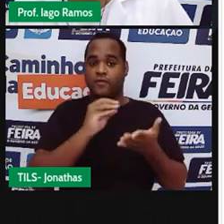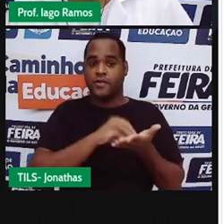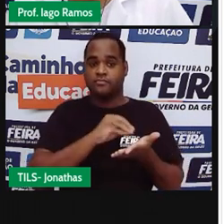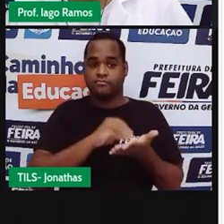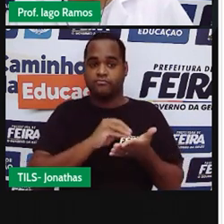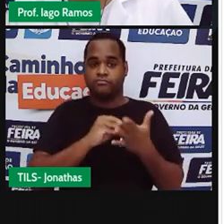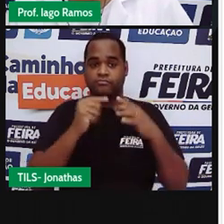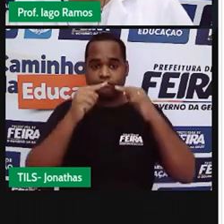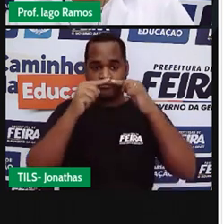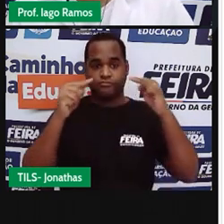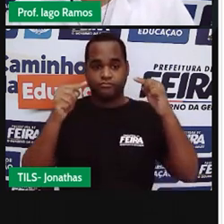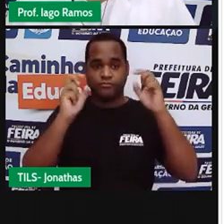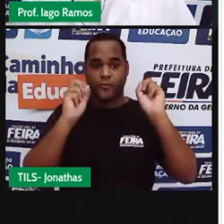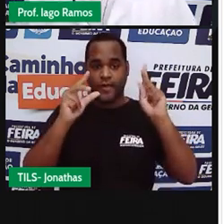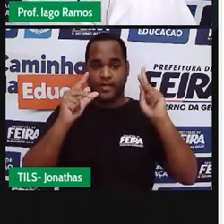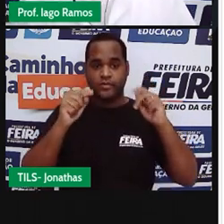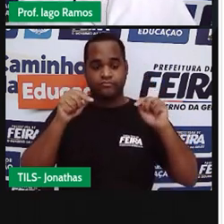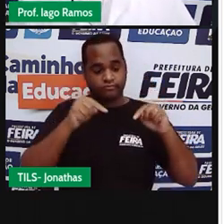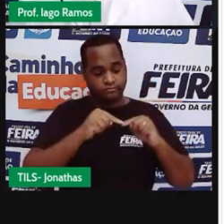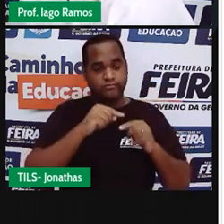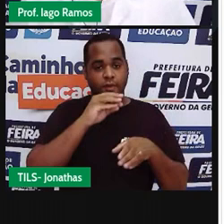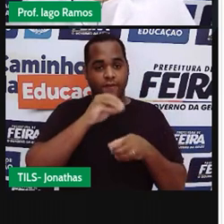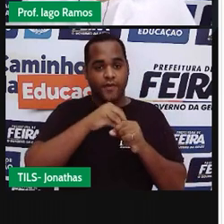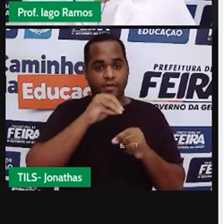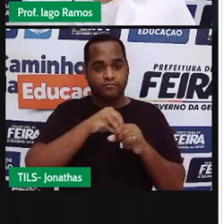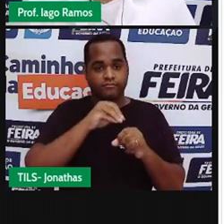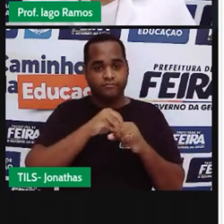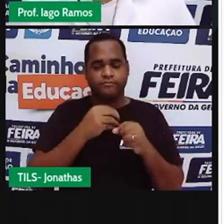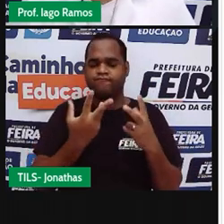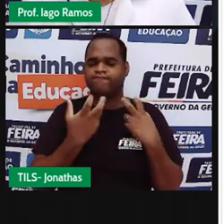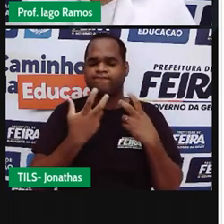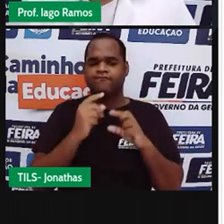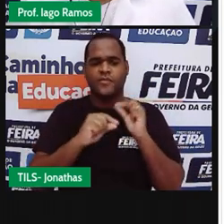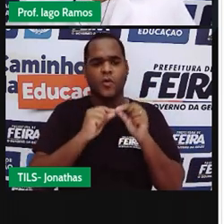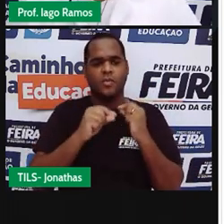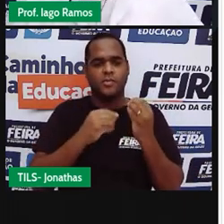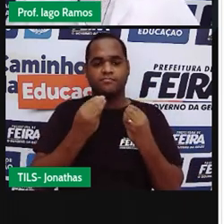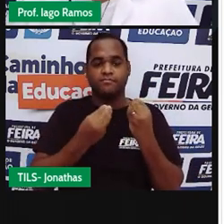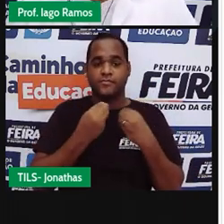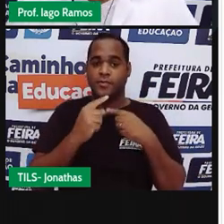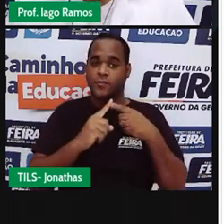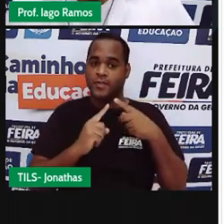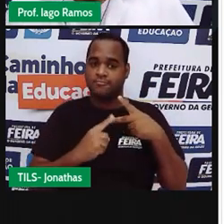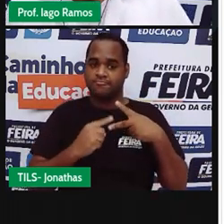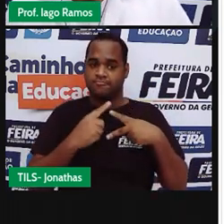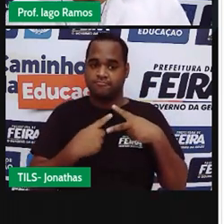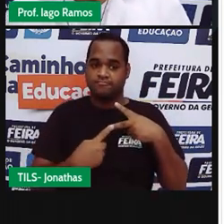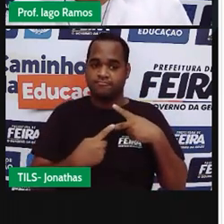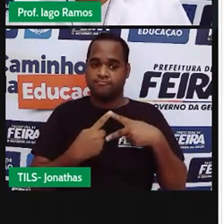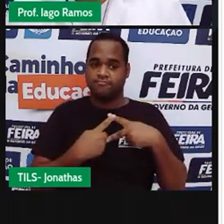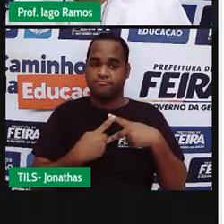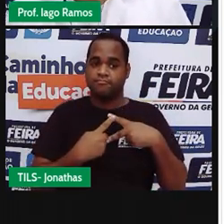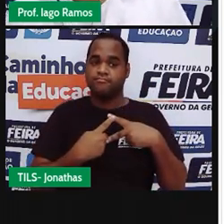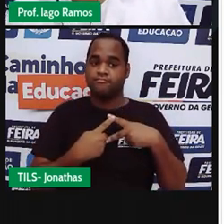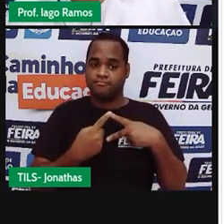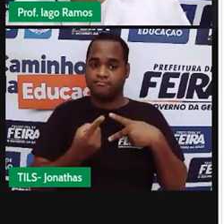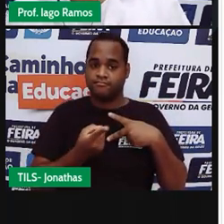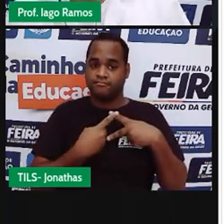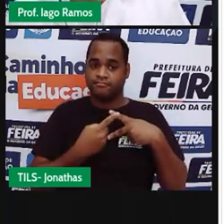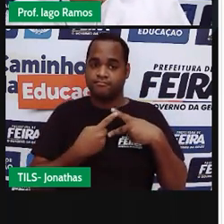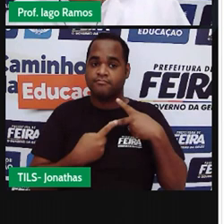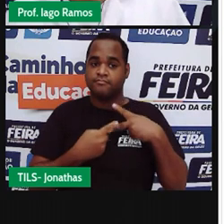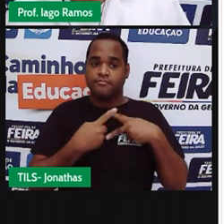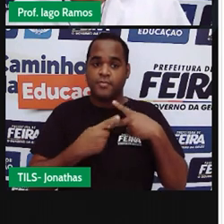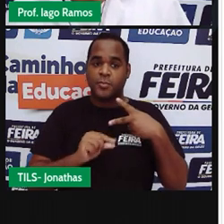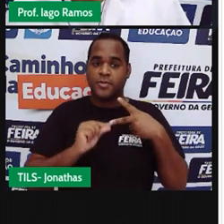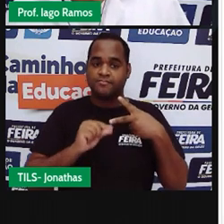como é que eu vou descobrir esse? Tem duas formas. Como? Como? Quais são as duas